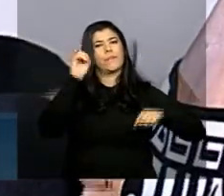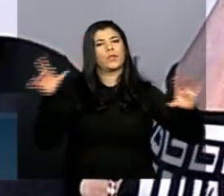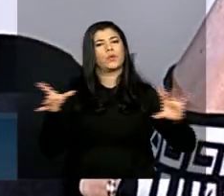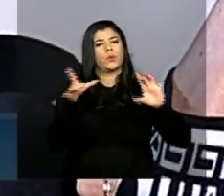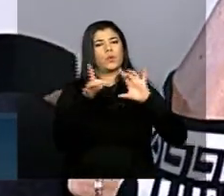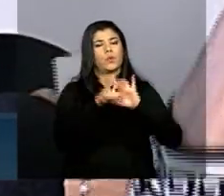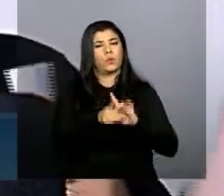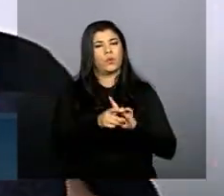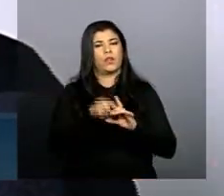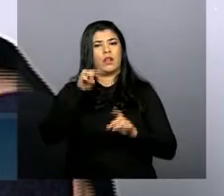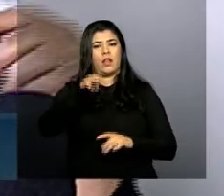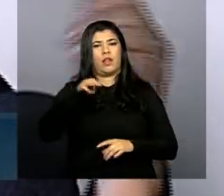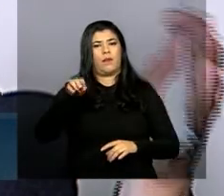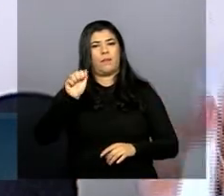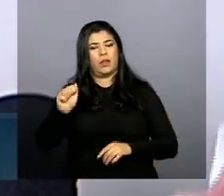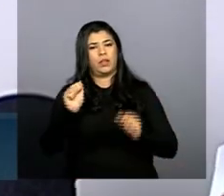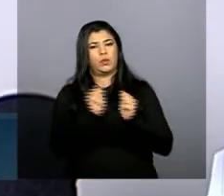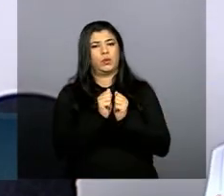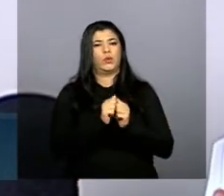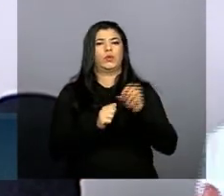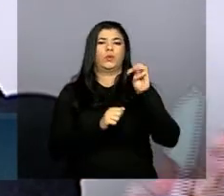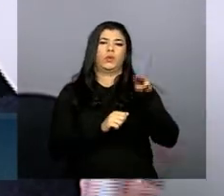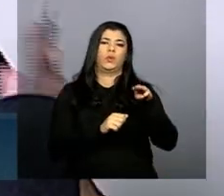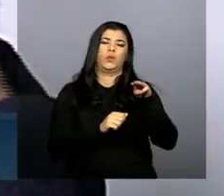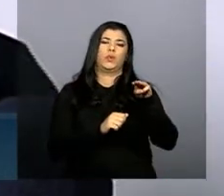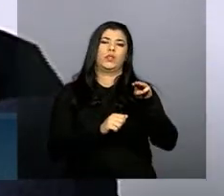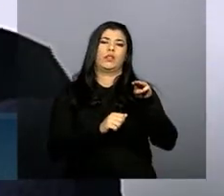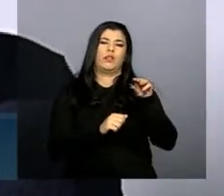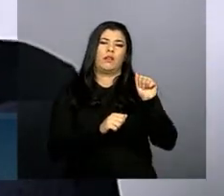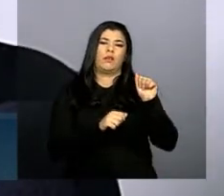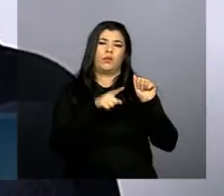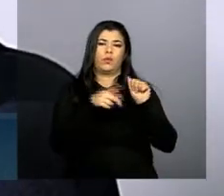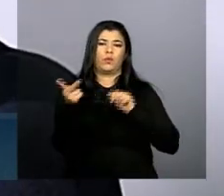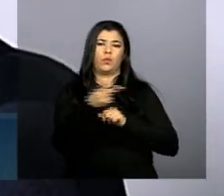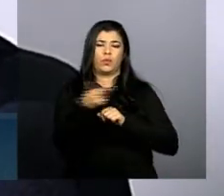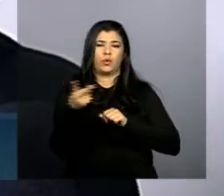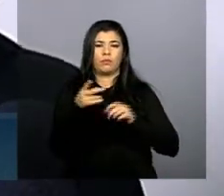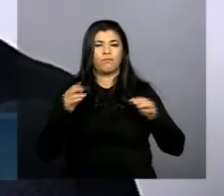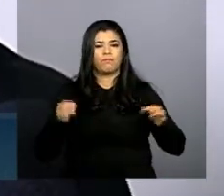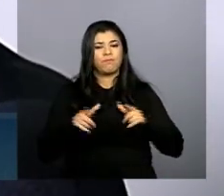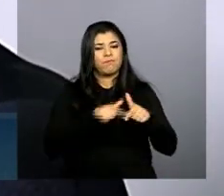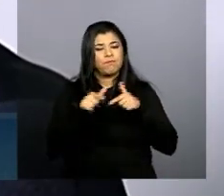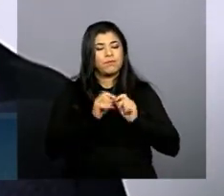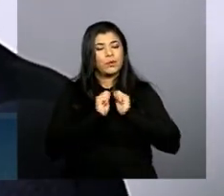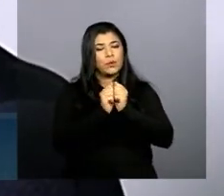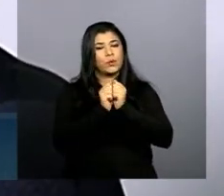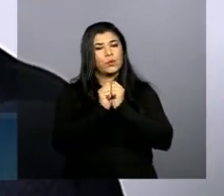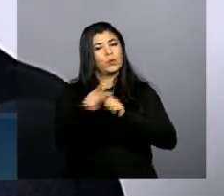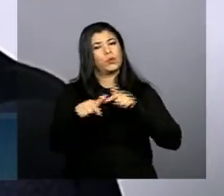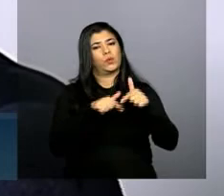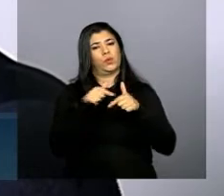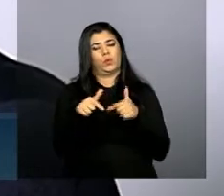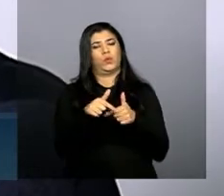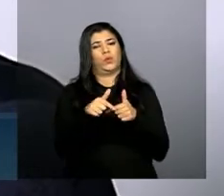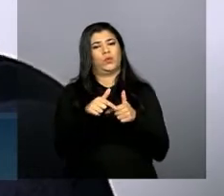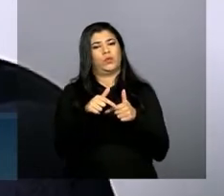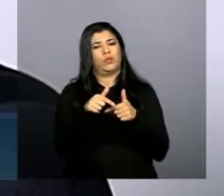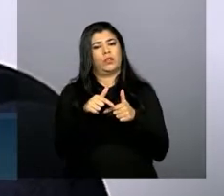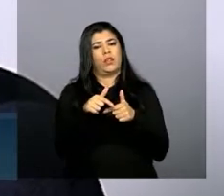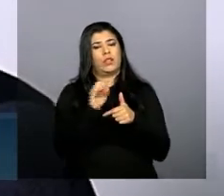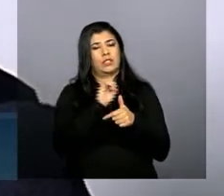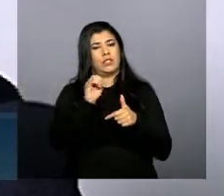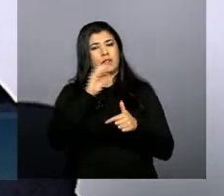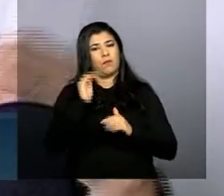cooperação nós não somos mundos isolados nós trabalhamos conjuntamente o sucesso do meio ambiente o